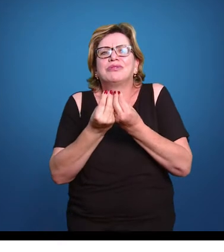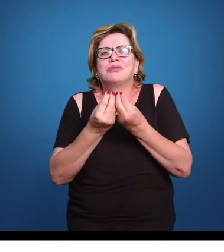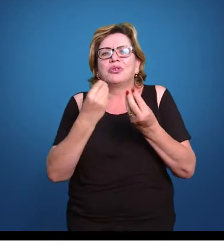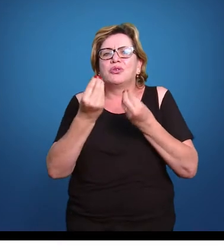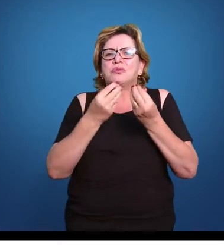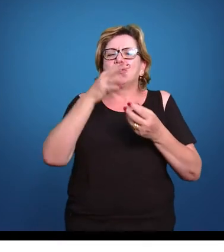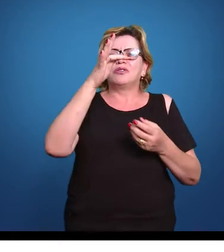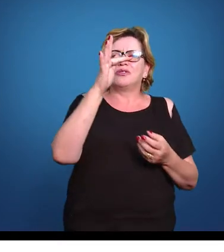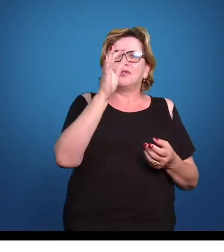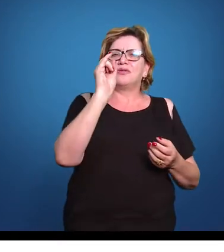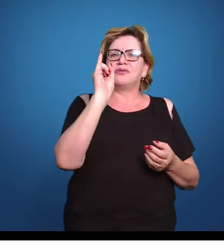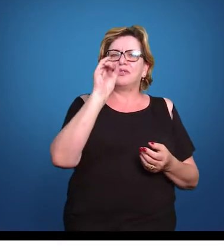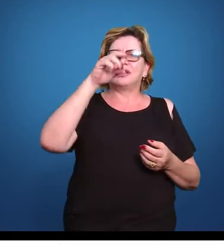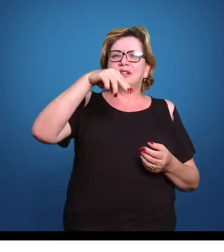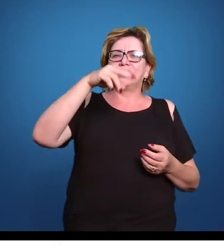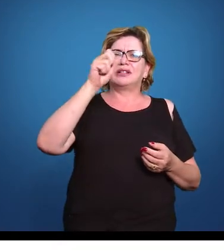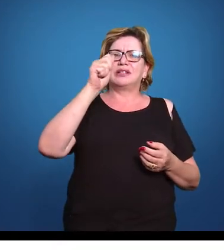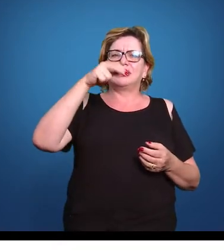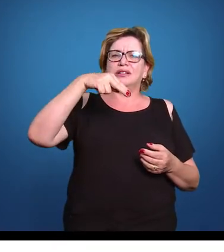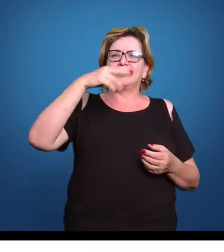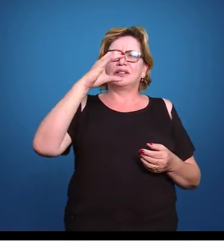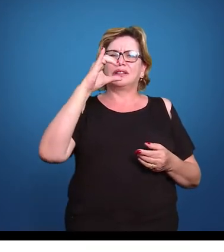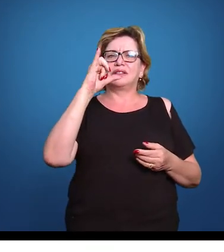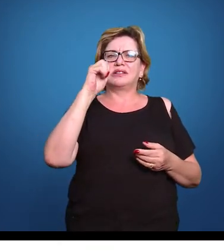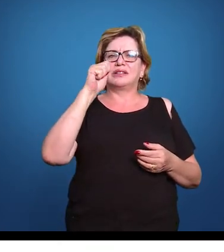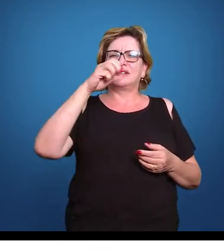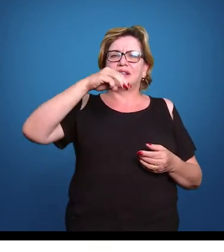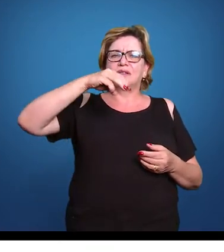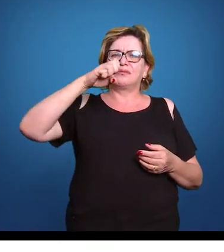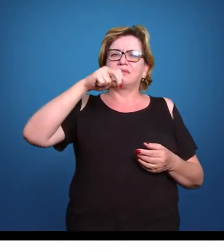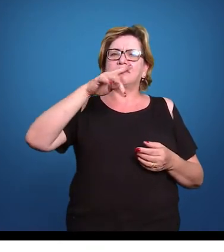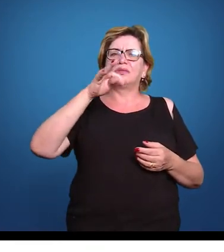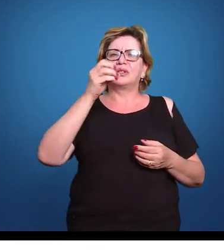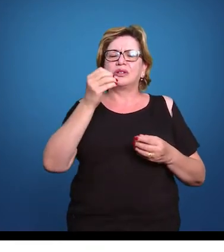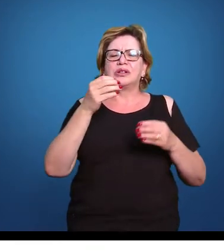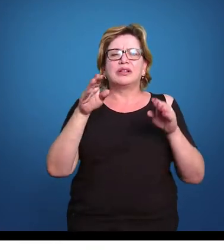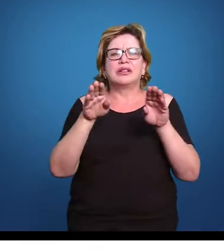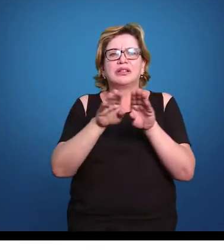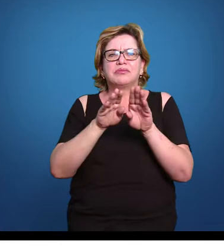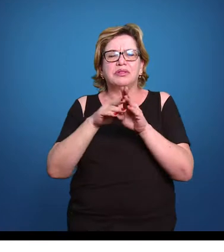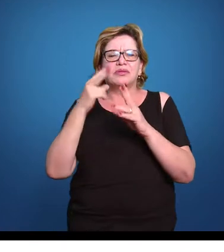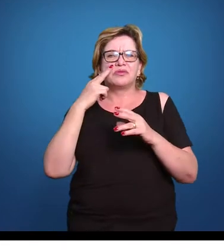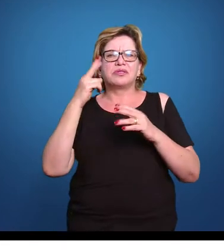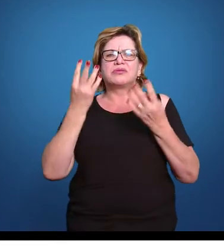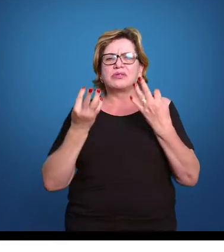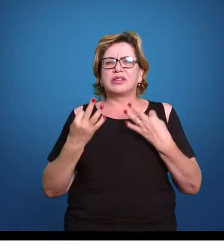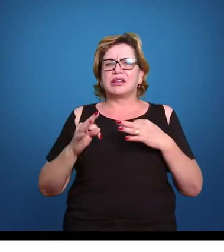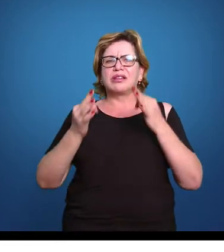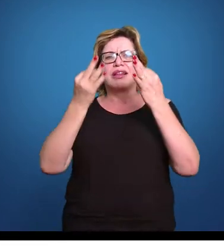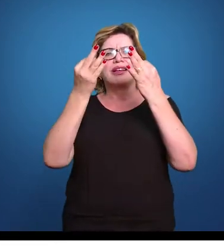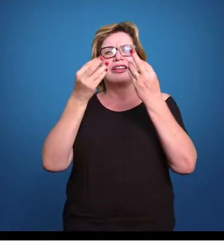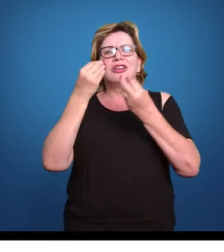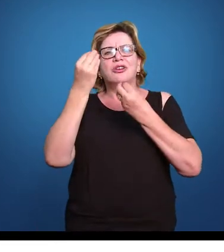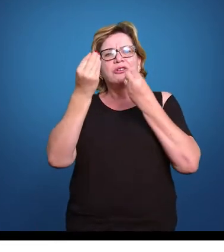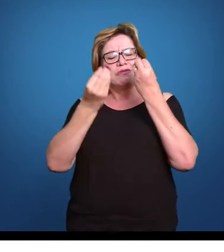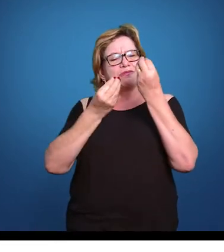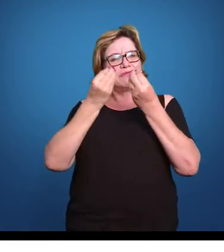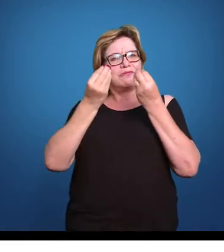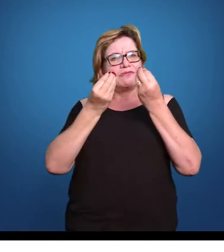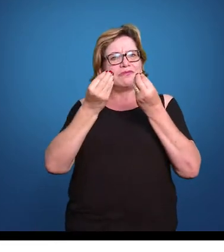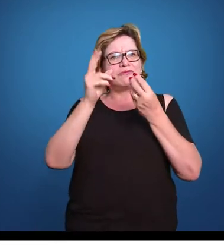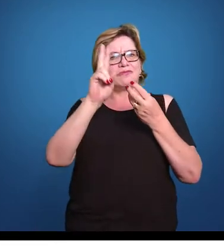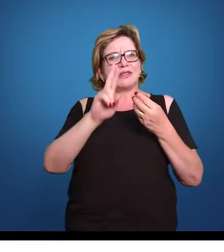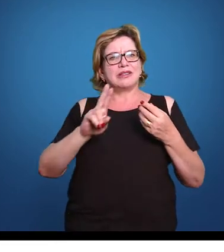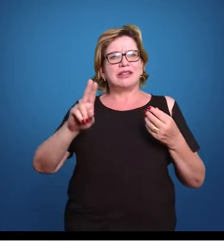financiamentos. Analisamos também a nossa parte tecnológica, como que nós vamos